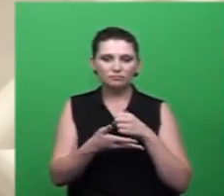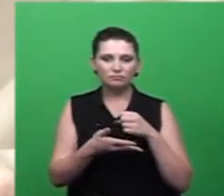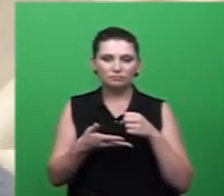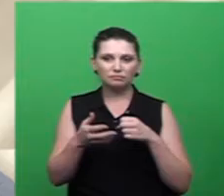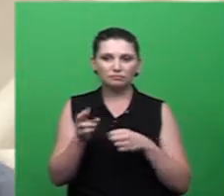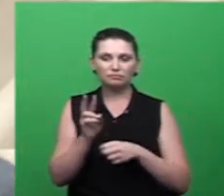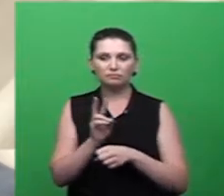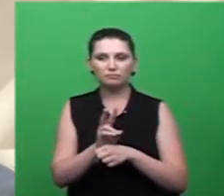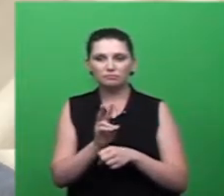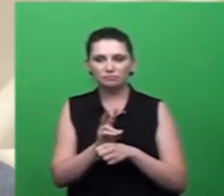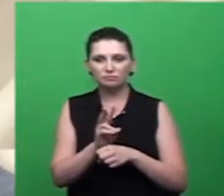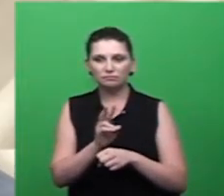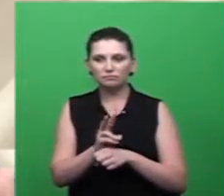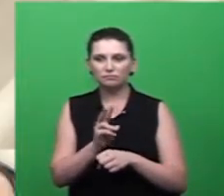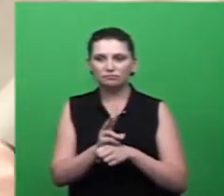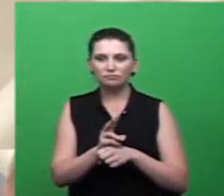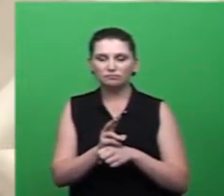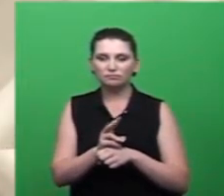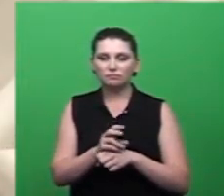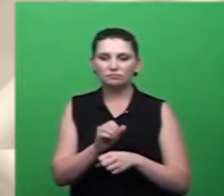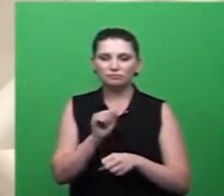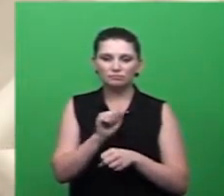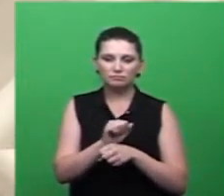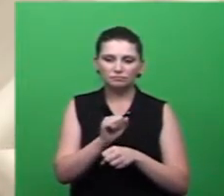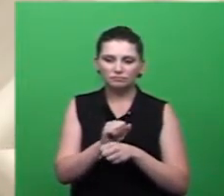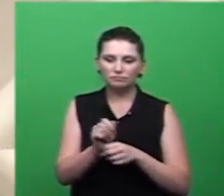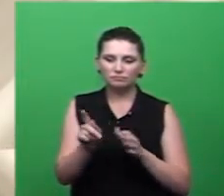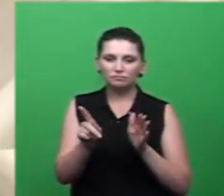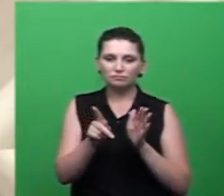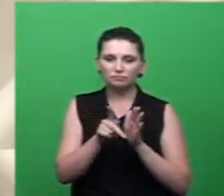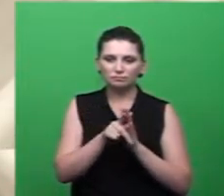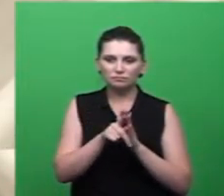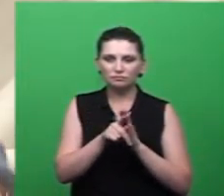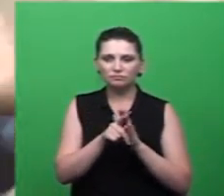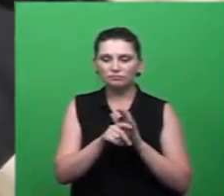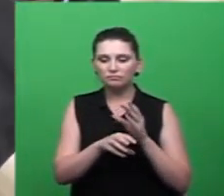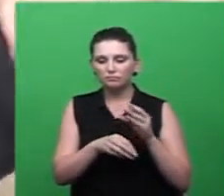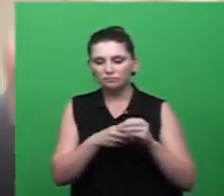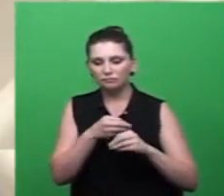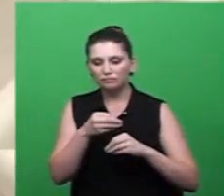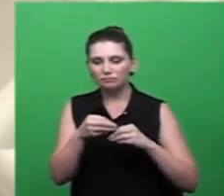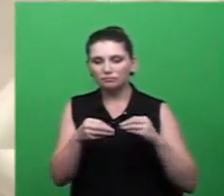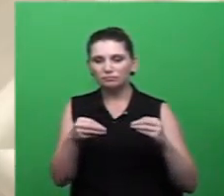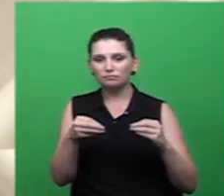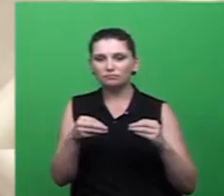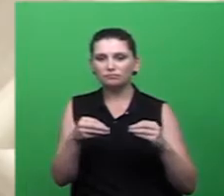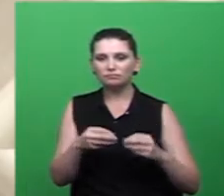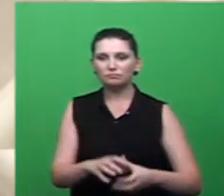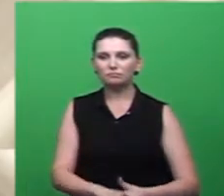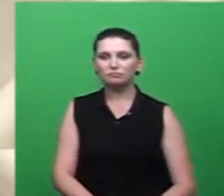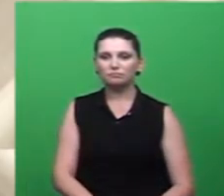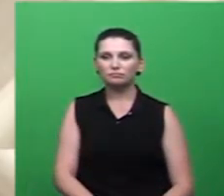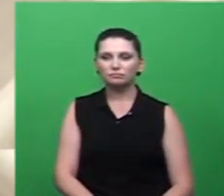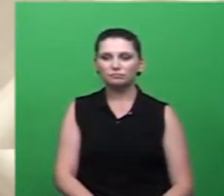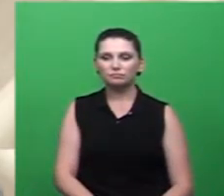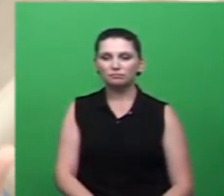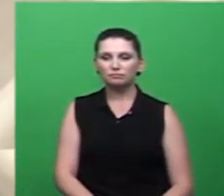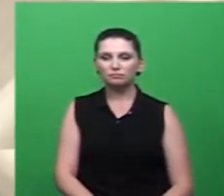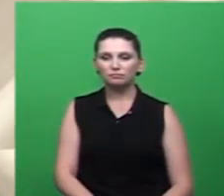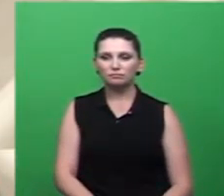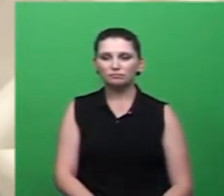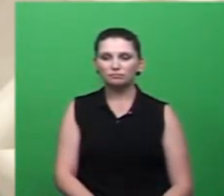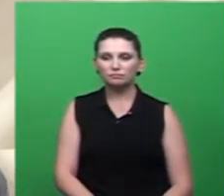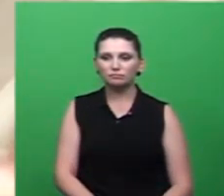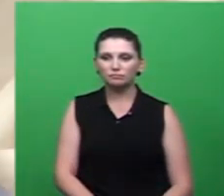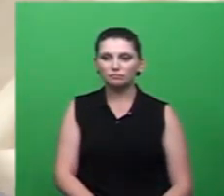no sentido de esperar o próprio ciclo viral na pessoa ele se ele se encerrar então o a